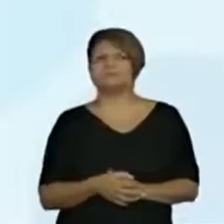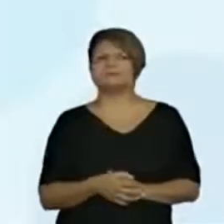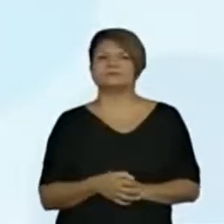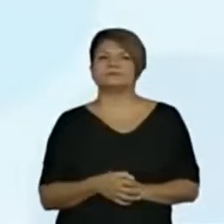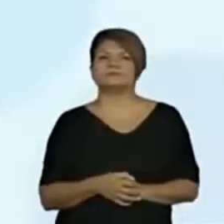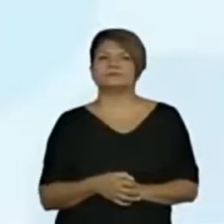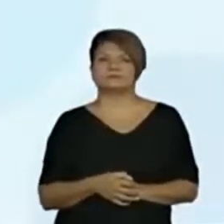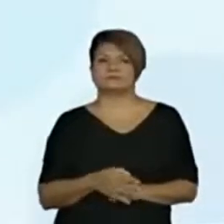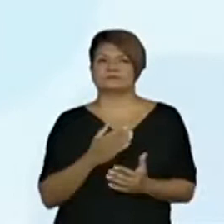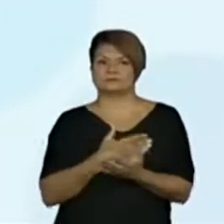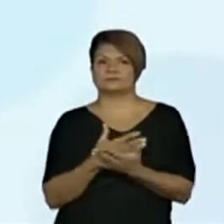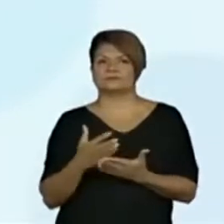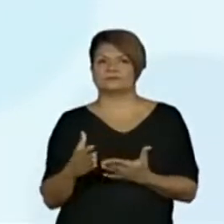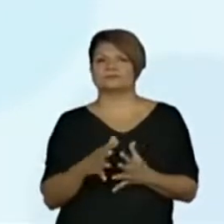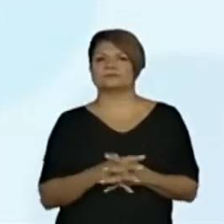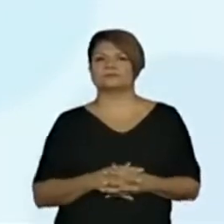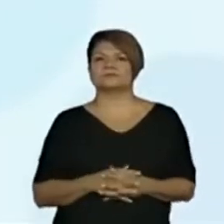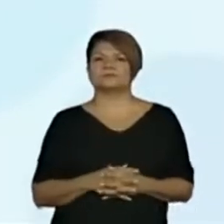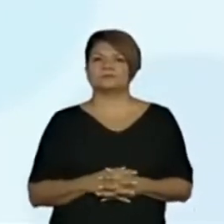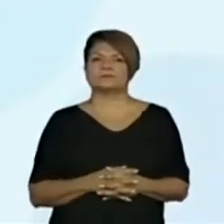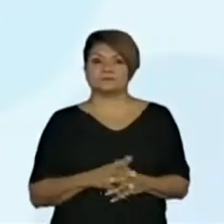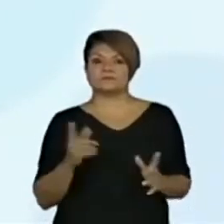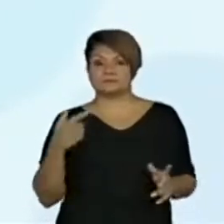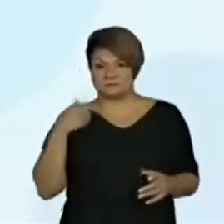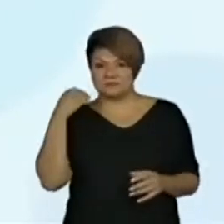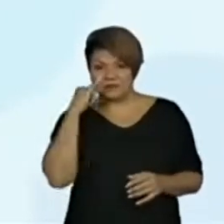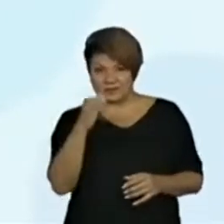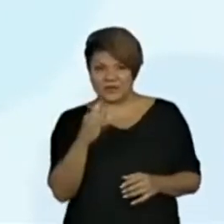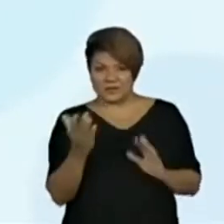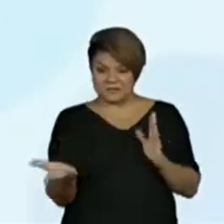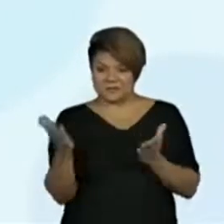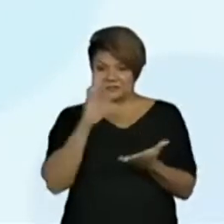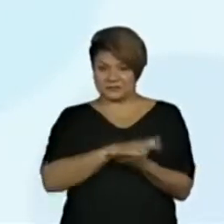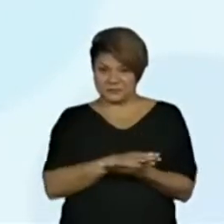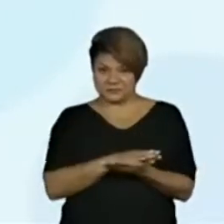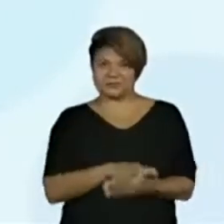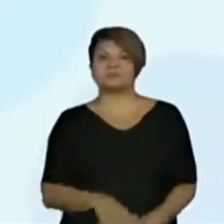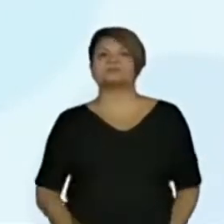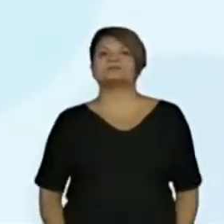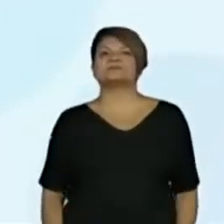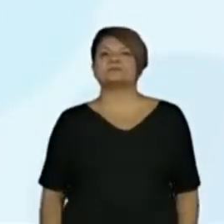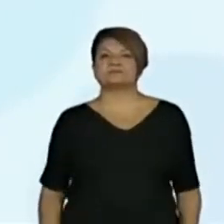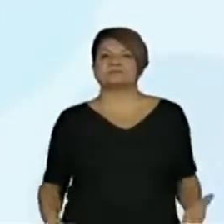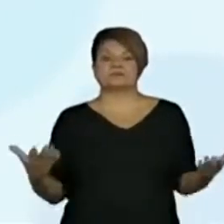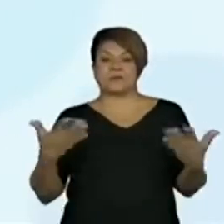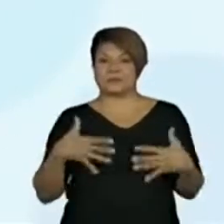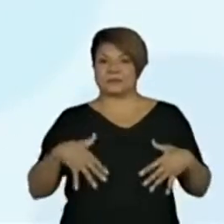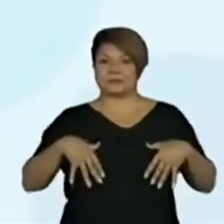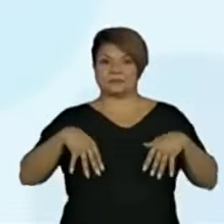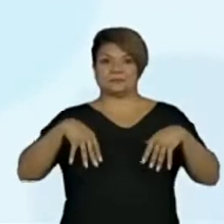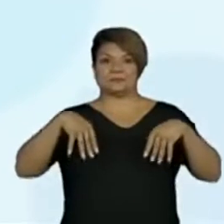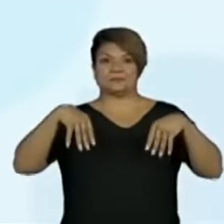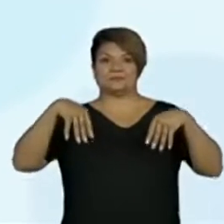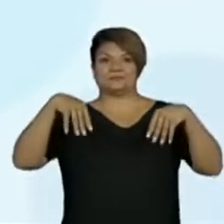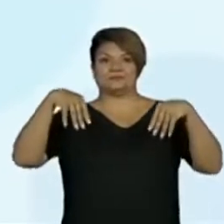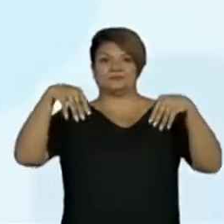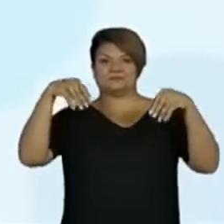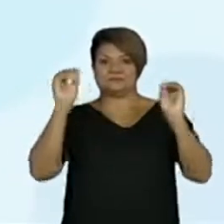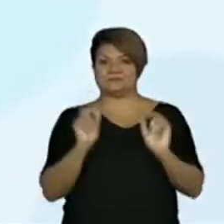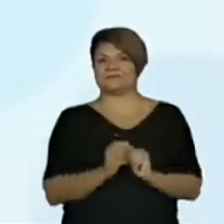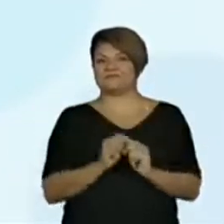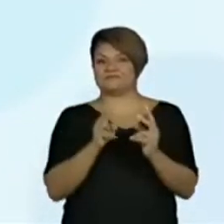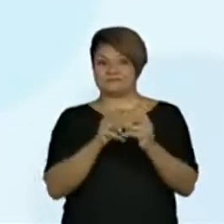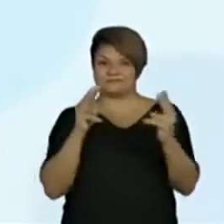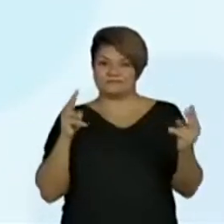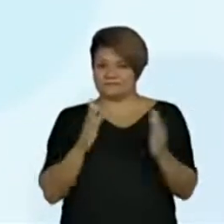Vamos começar? Olha só, não falei que a página ia virar? E agora é uma leitura, um livro virtual, como se